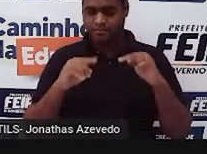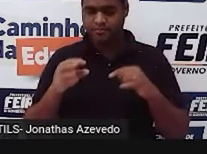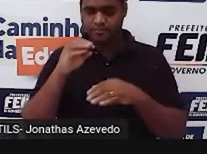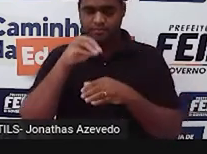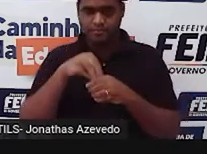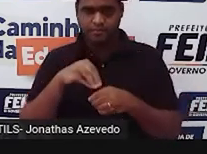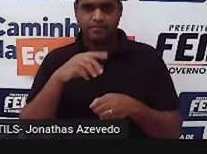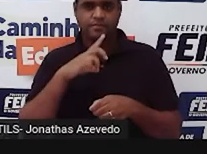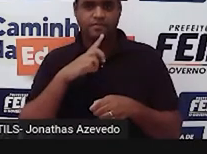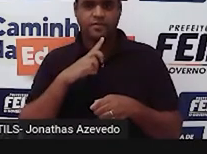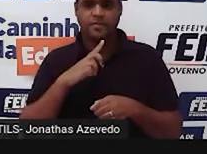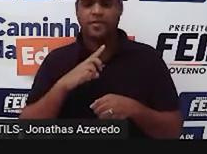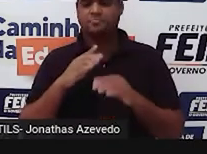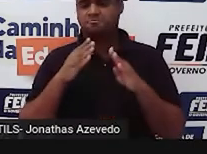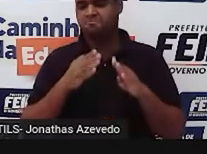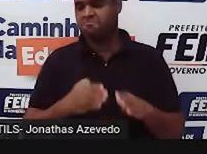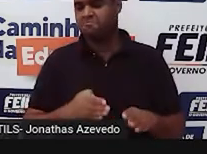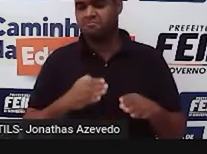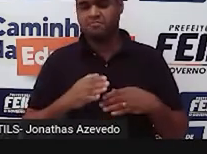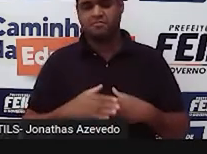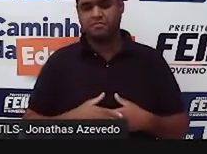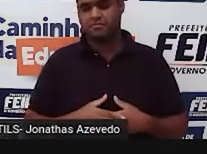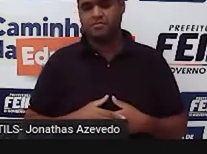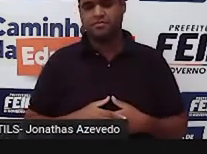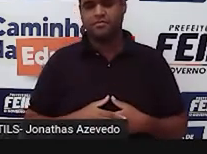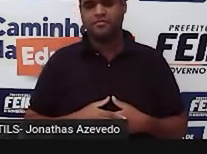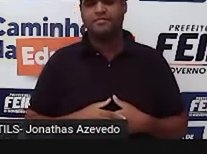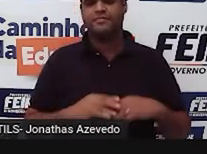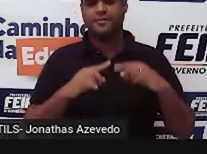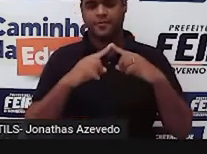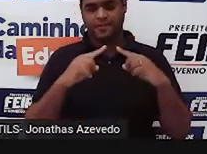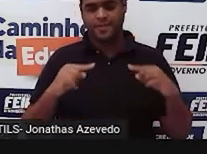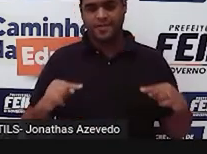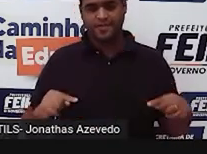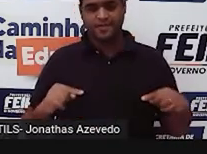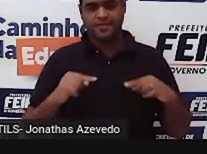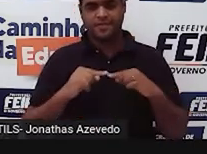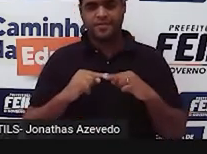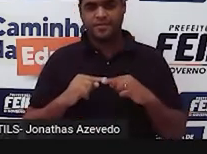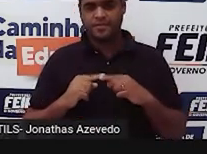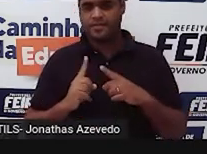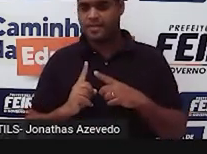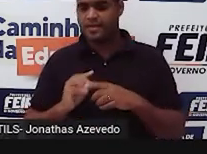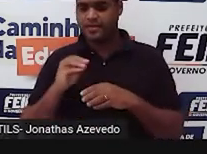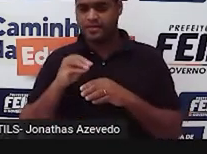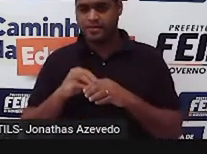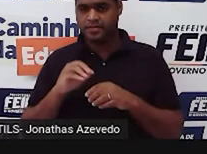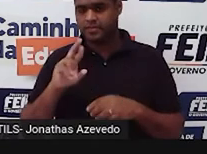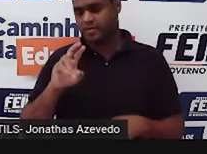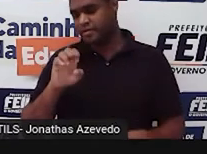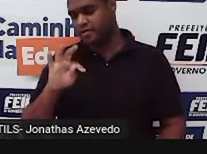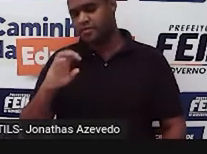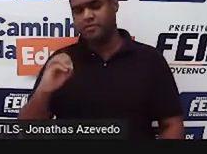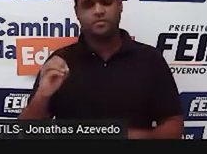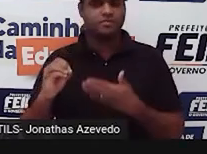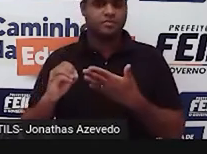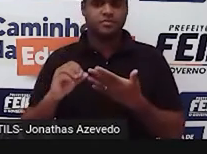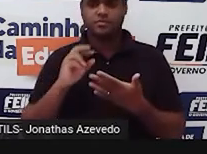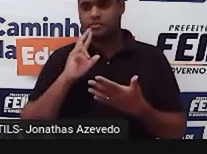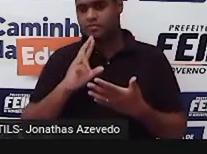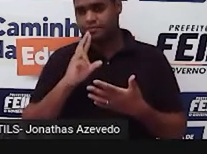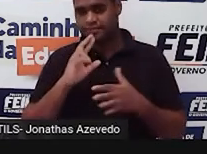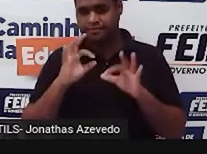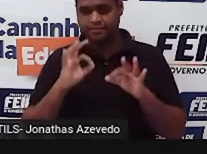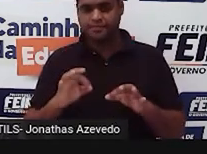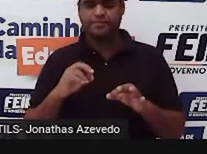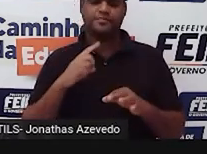reto. Tá bom? Repetindo. Triângulo com um ângulo interno reto. Essa é a resposta,